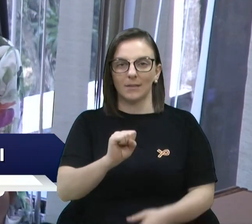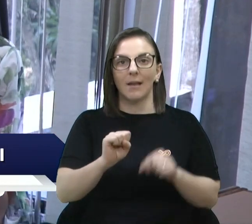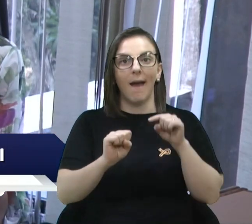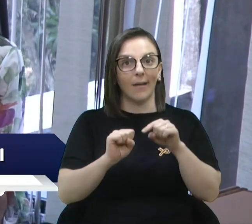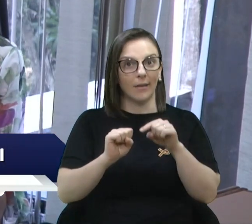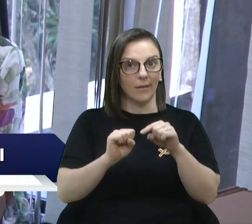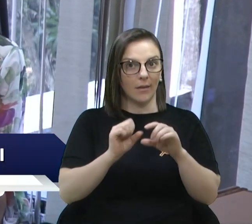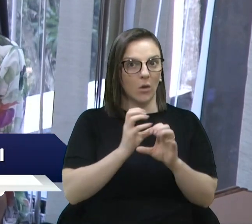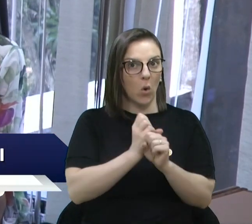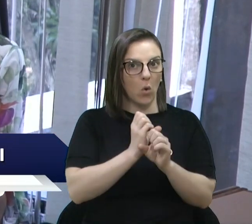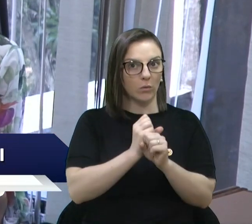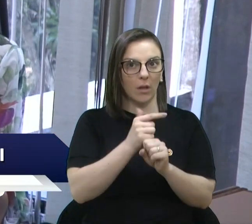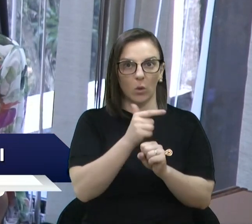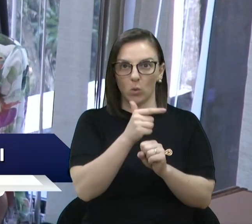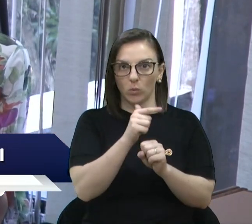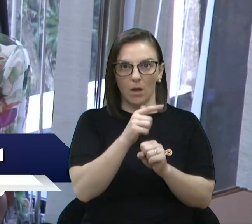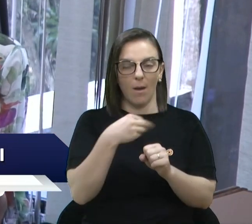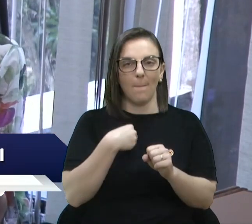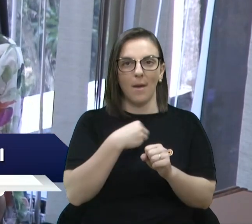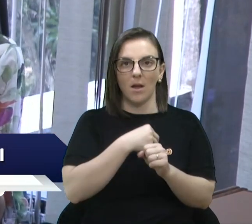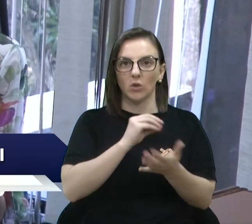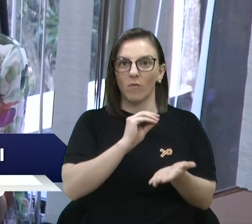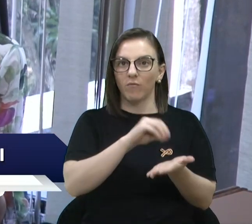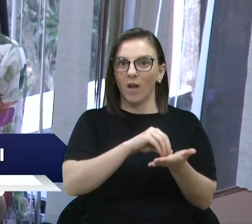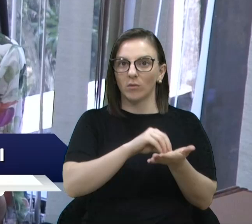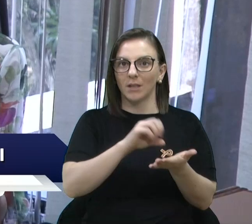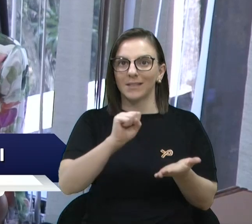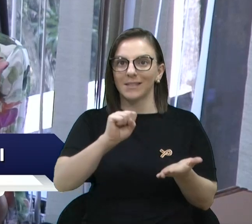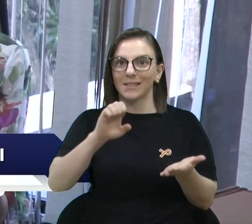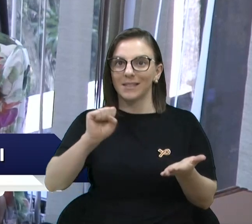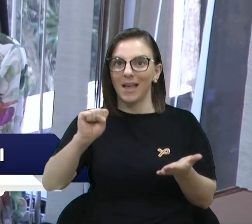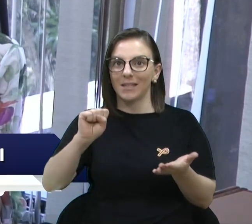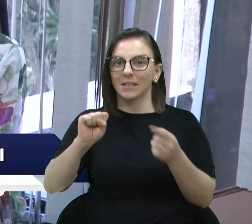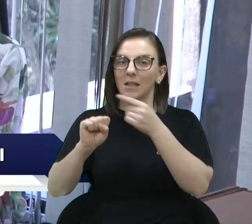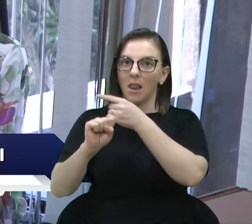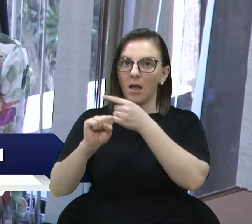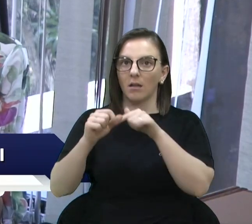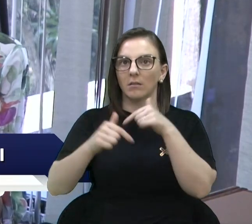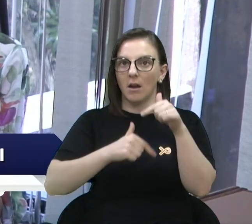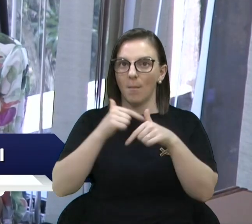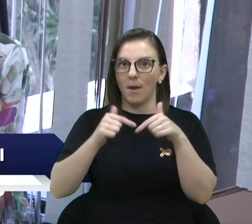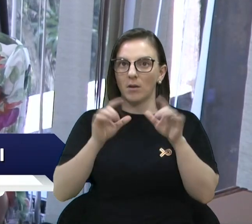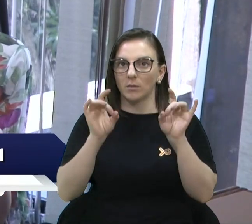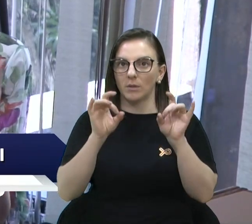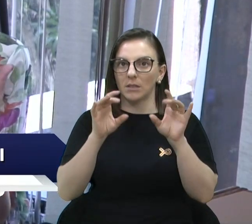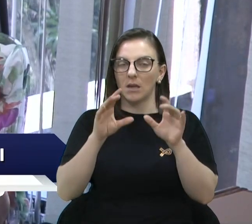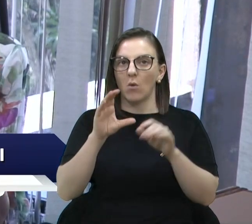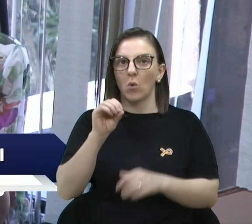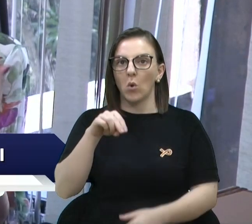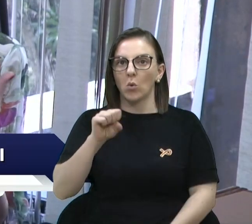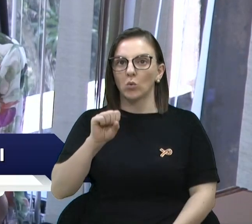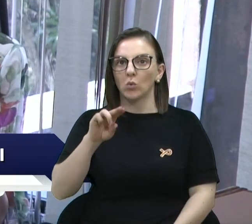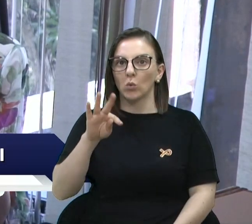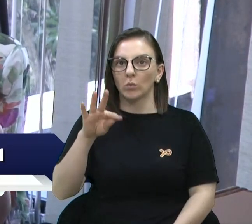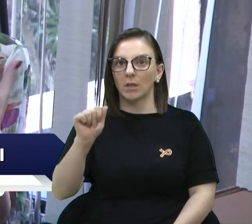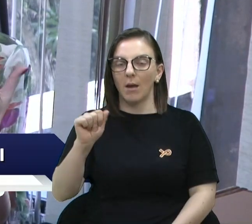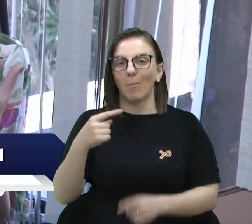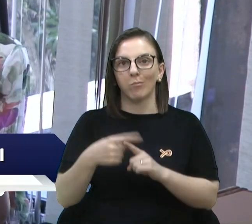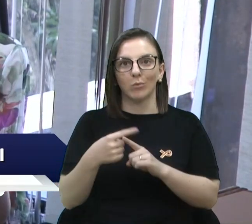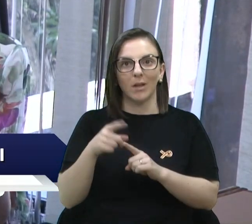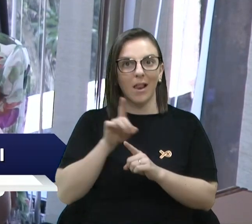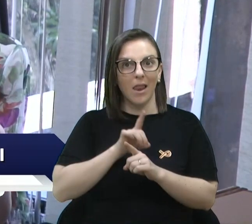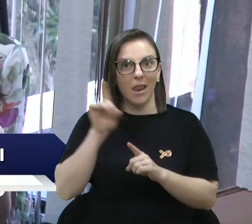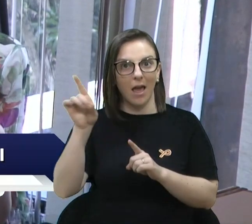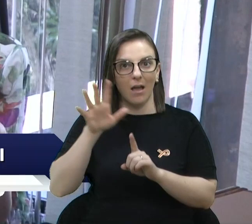médicos que estão faltando no SES, que é o Serviço Especializado para Consultas, porque a demanda lá, ela